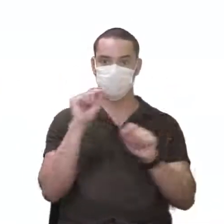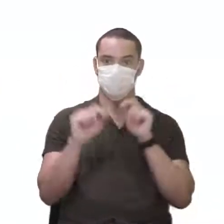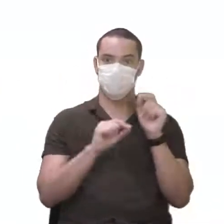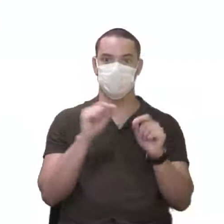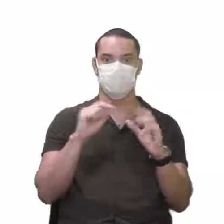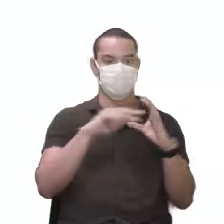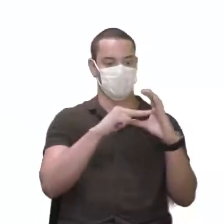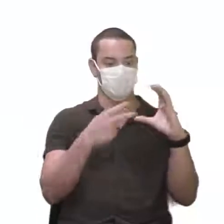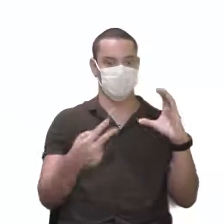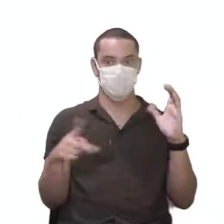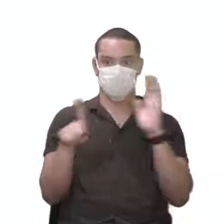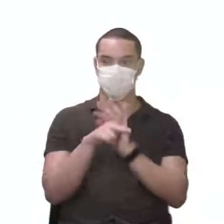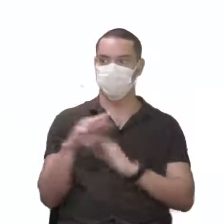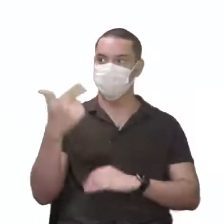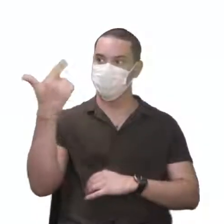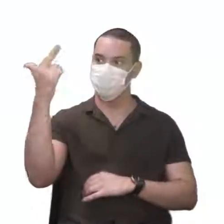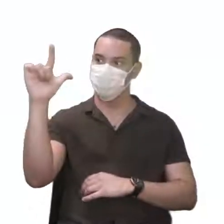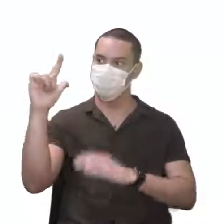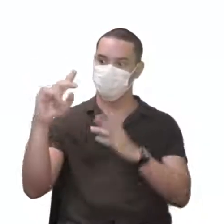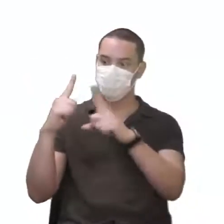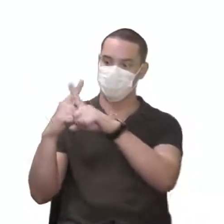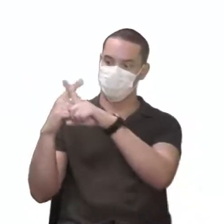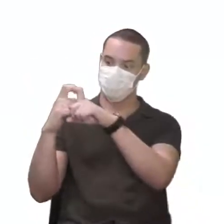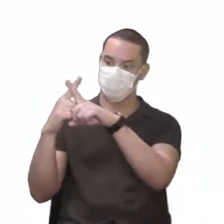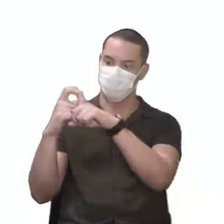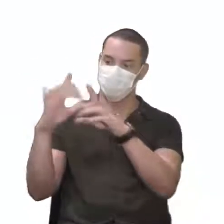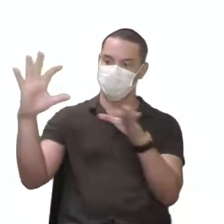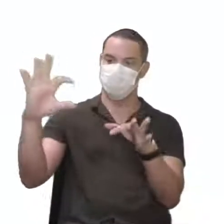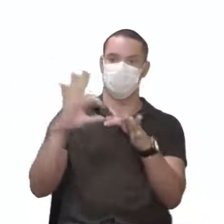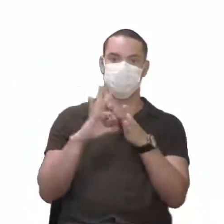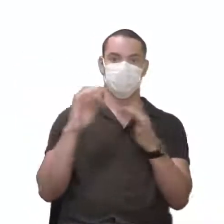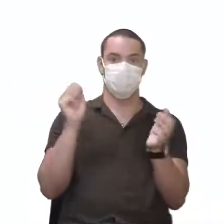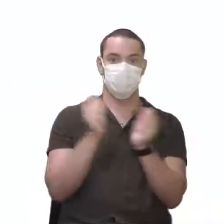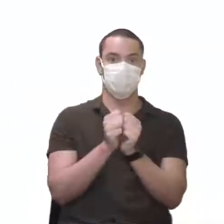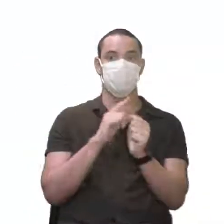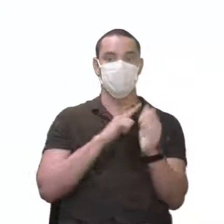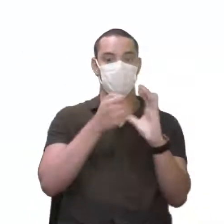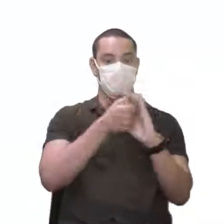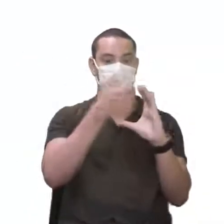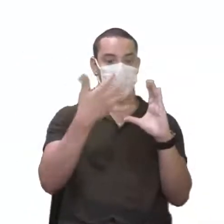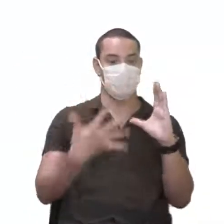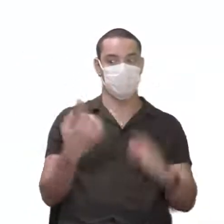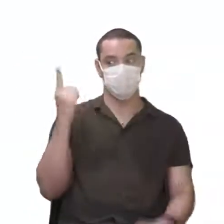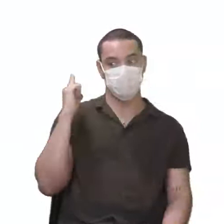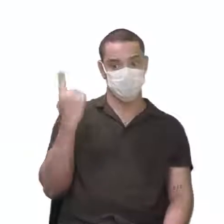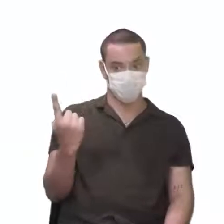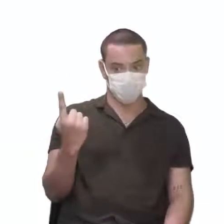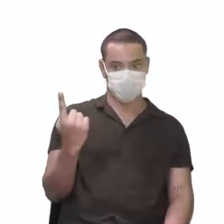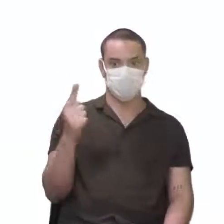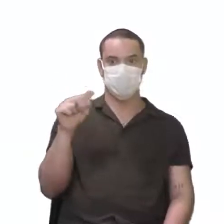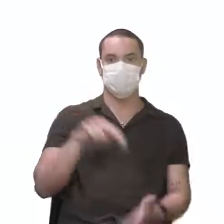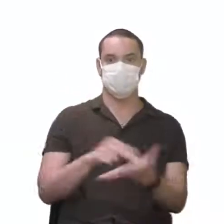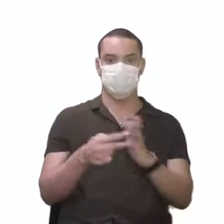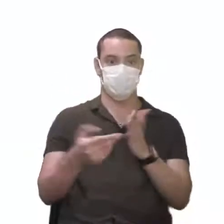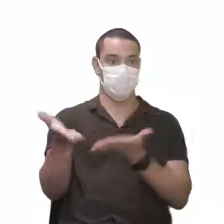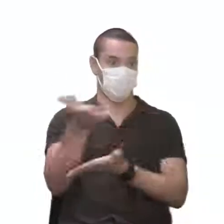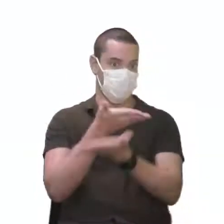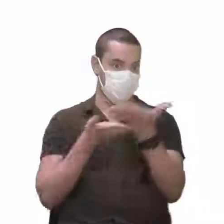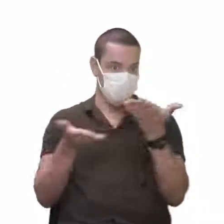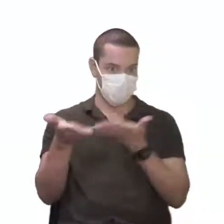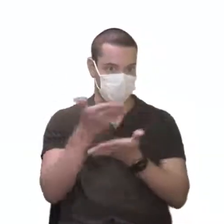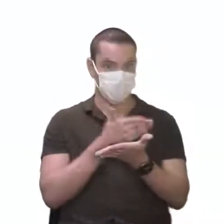alelo de um outro cromossomo. E esses dois juntos vão dar uma determinada característica. Isso é a interação gênica.